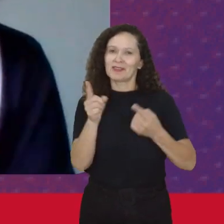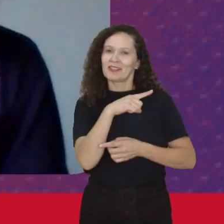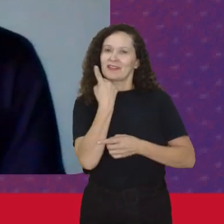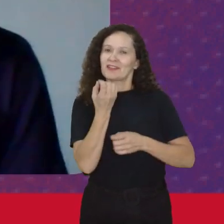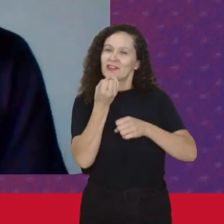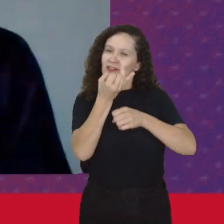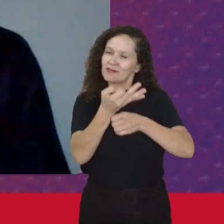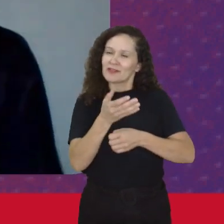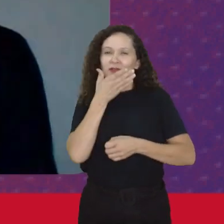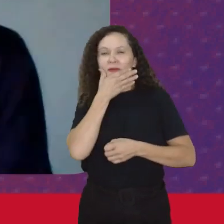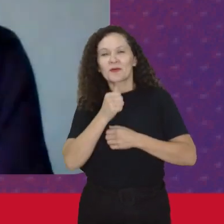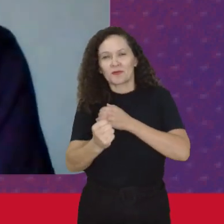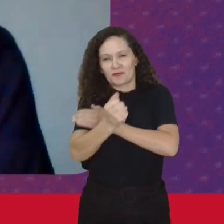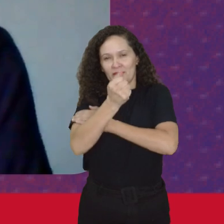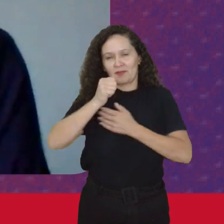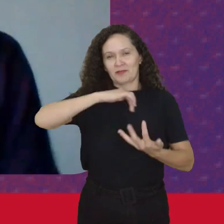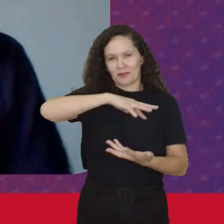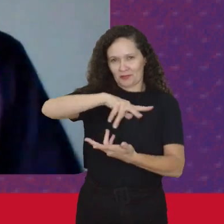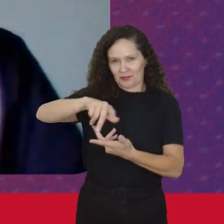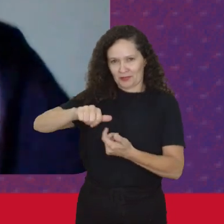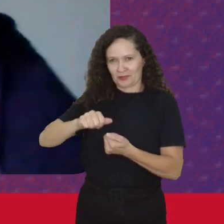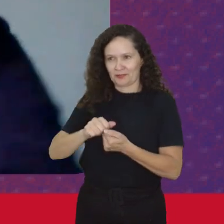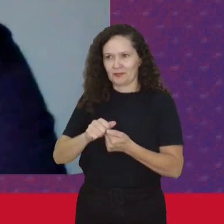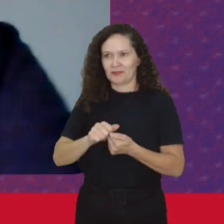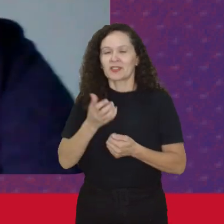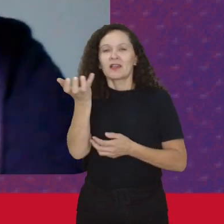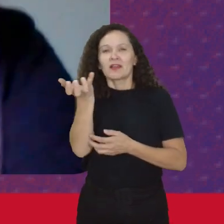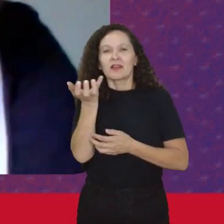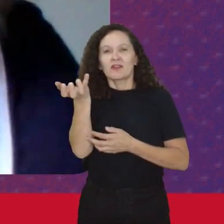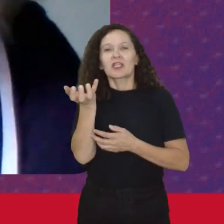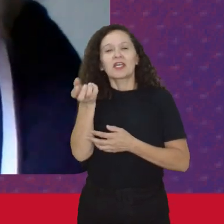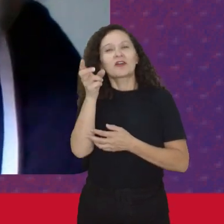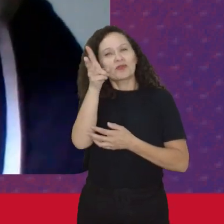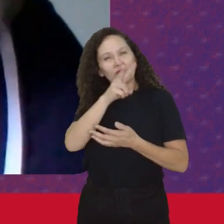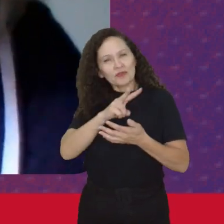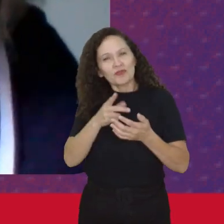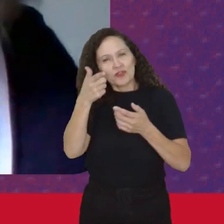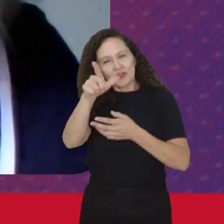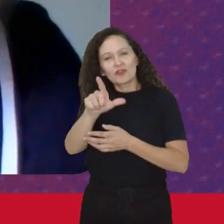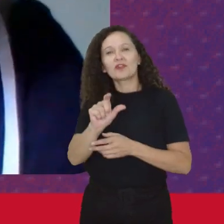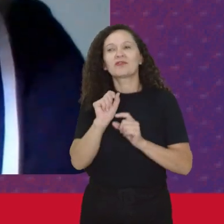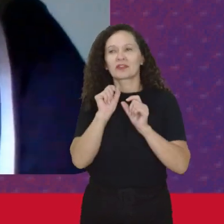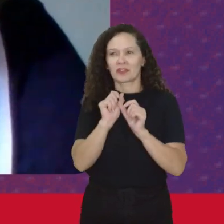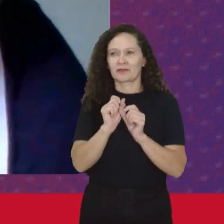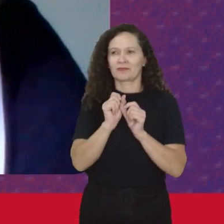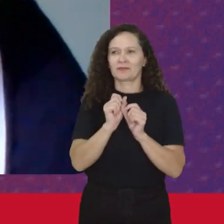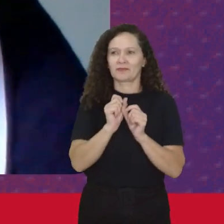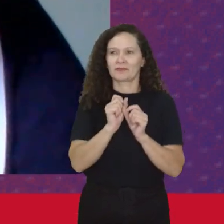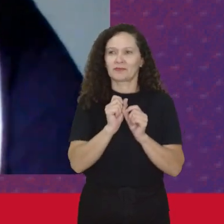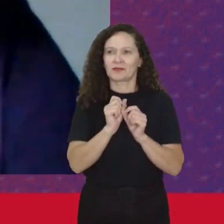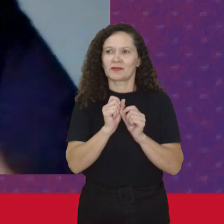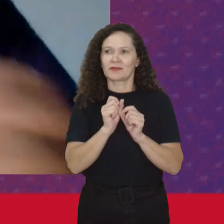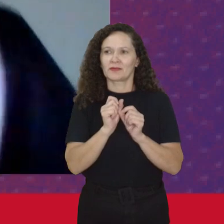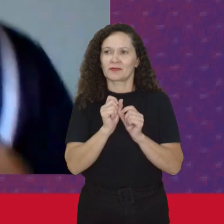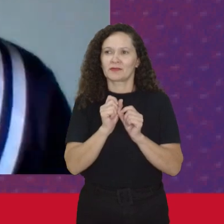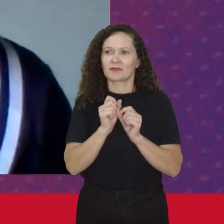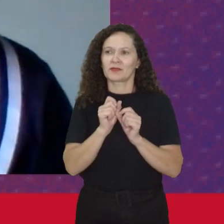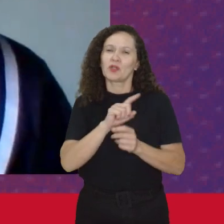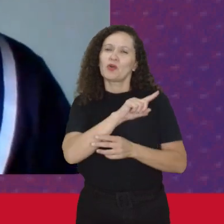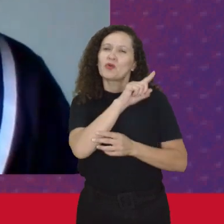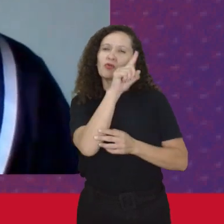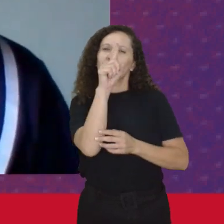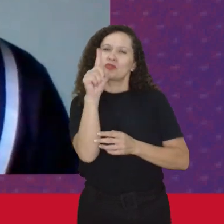Falando do feminismo Em nível internacional E eu queria hoje Mais fazer um pouco Uma dimensão De